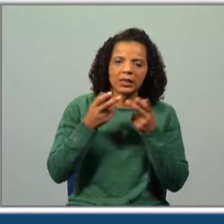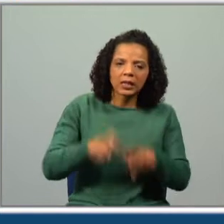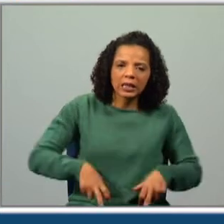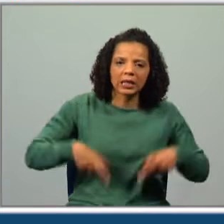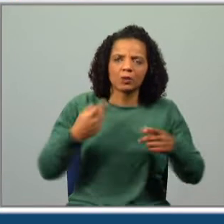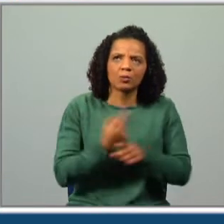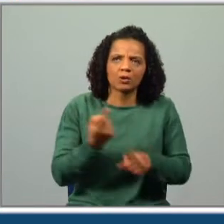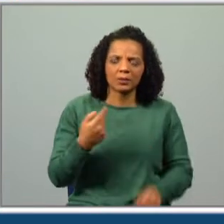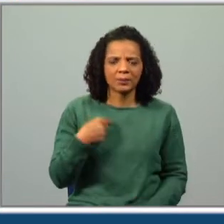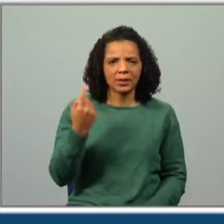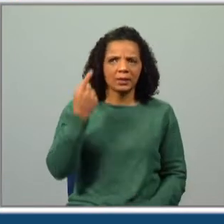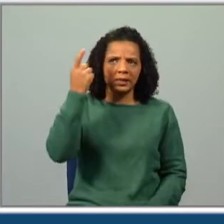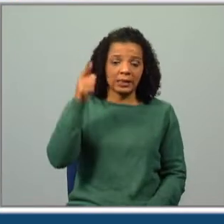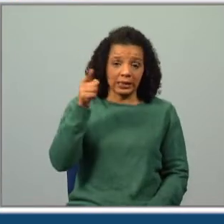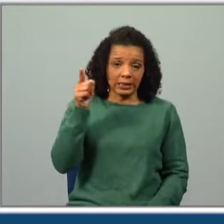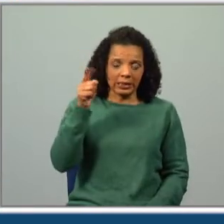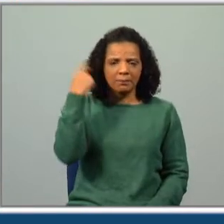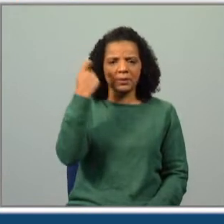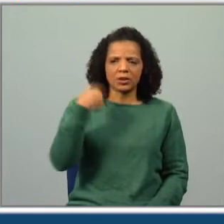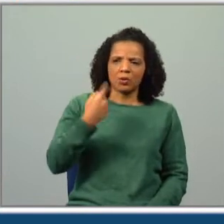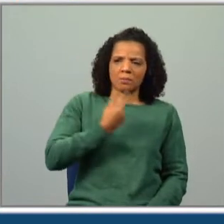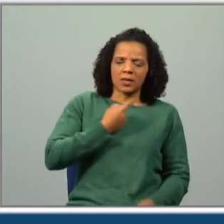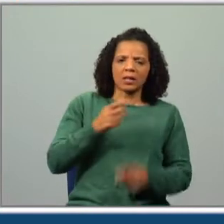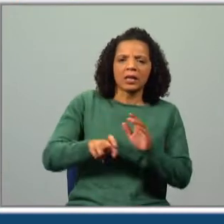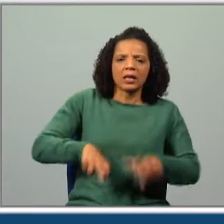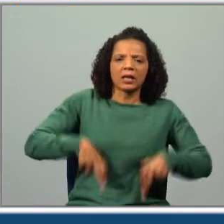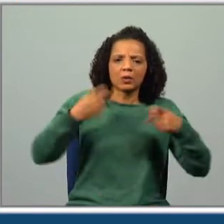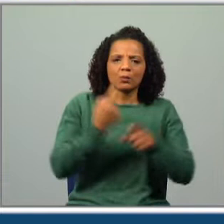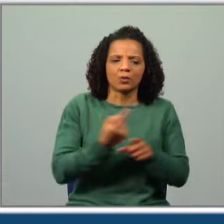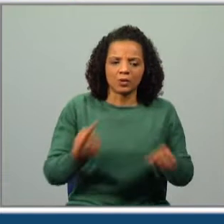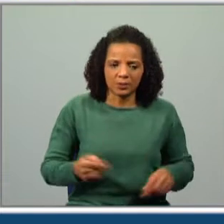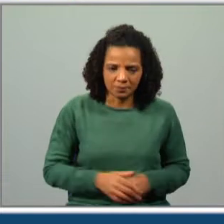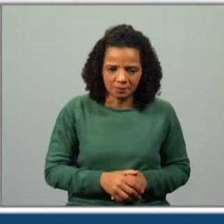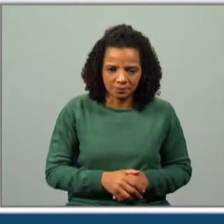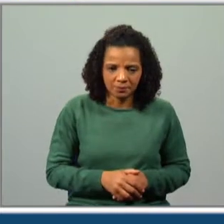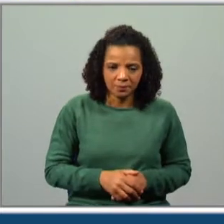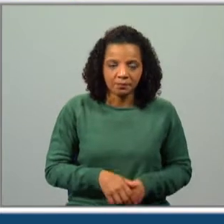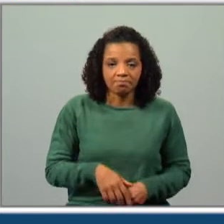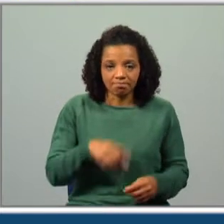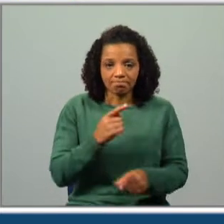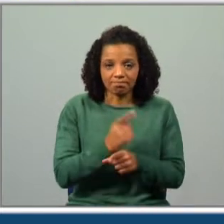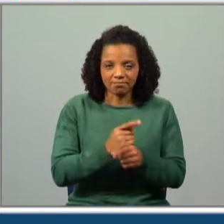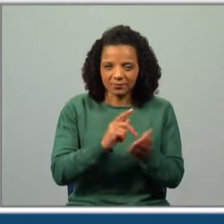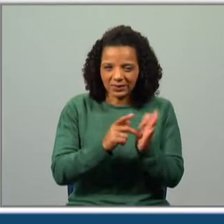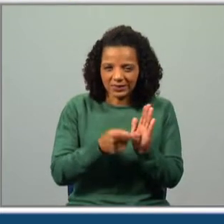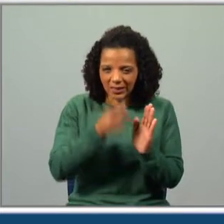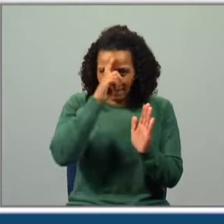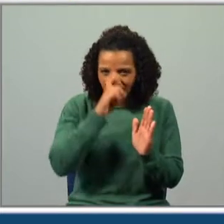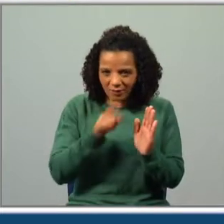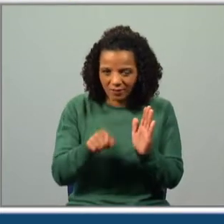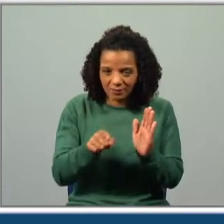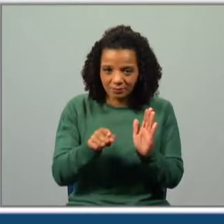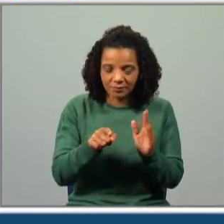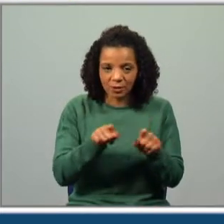motivo é que ele achava que devia ser riquíssimo? E novamente aqui utilizamos aquela técnica de